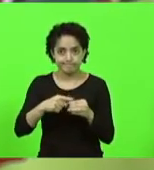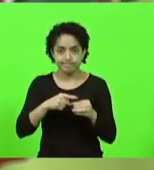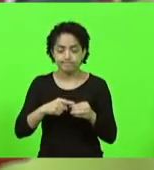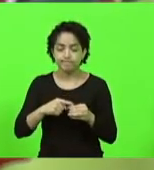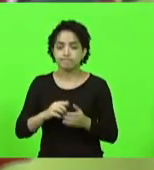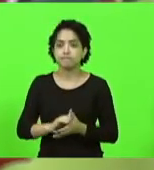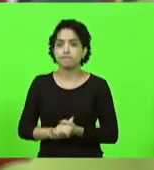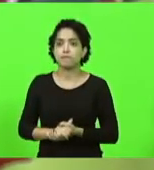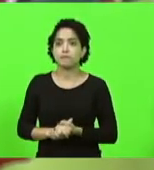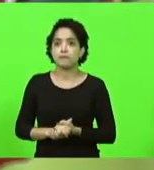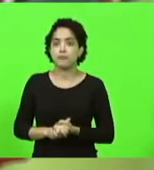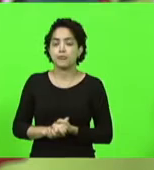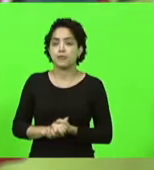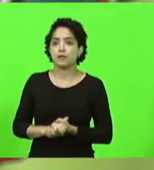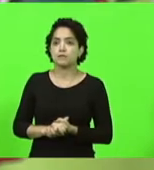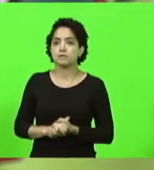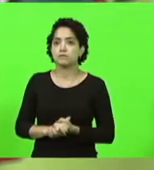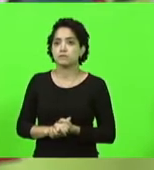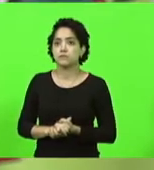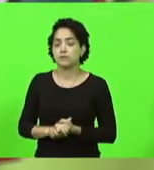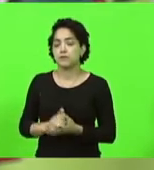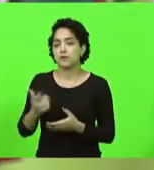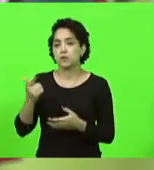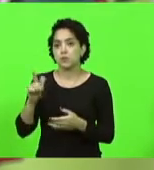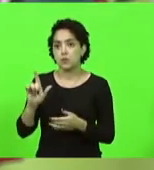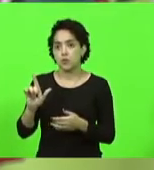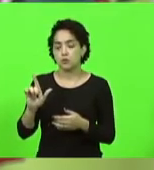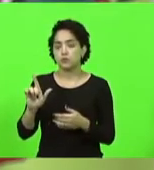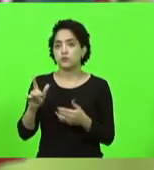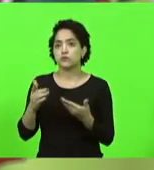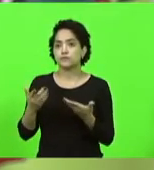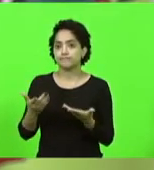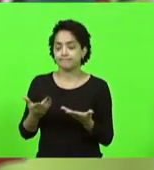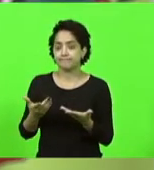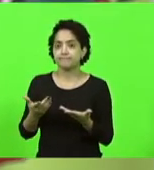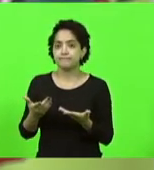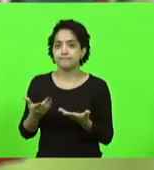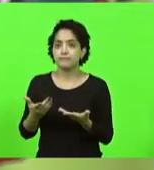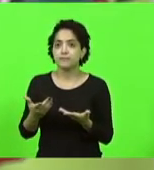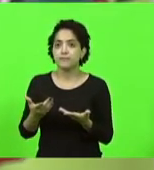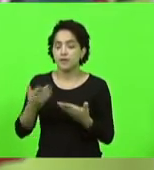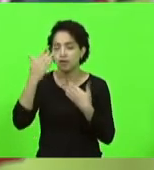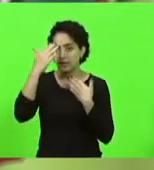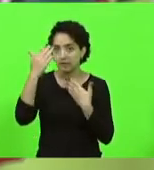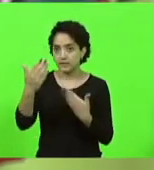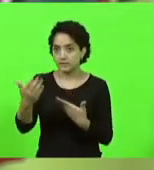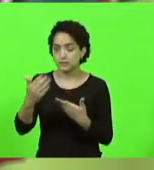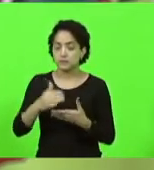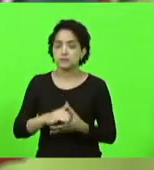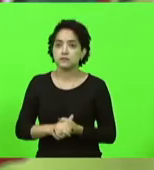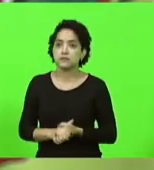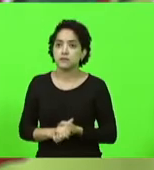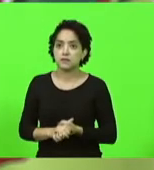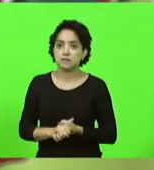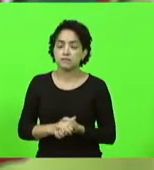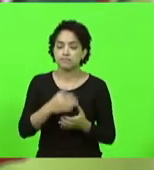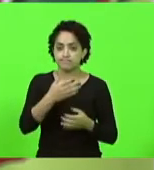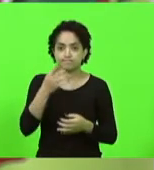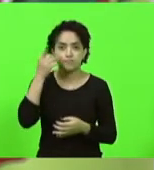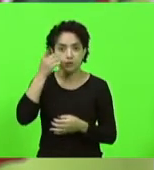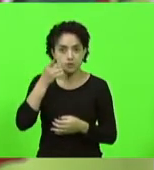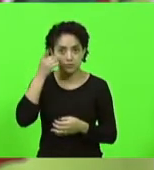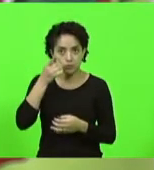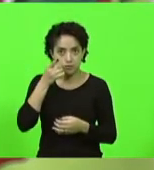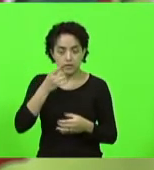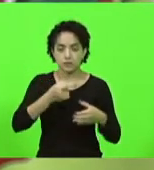O meu ponto próximo aqui, eu também não posso deixar de fazer menção e agradecer aos deputados que compõem a